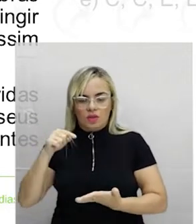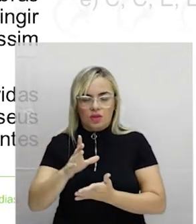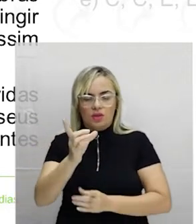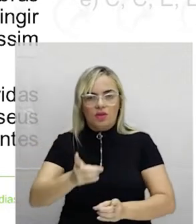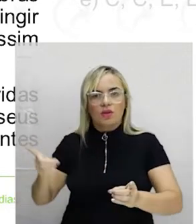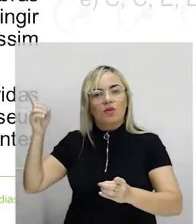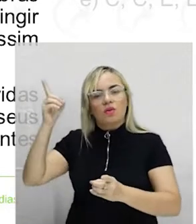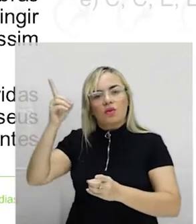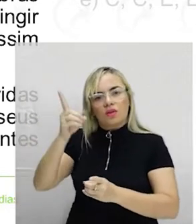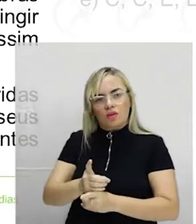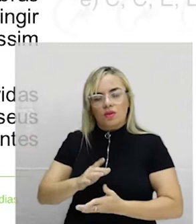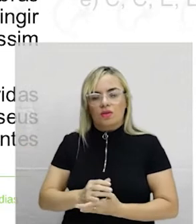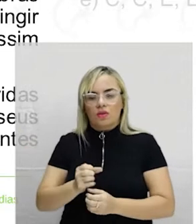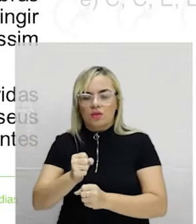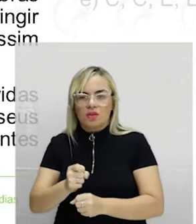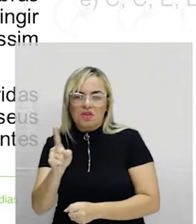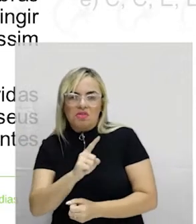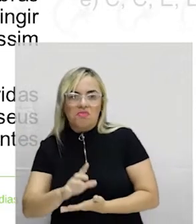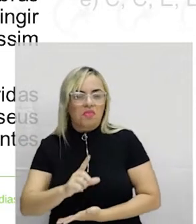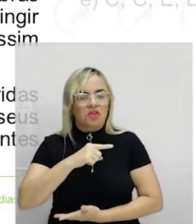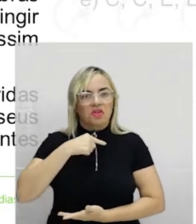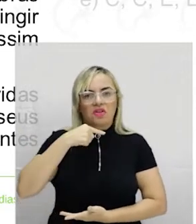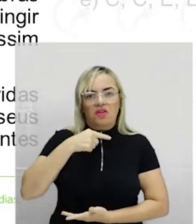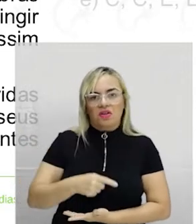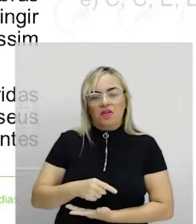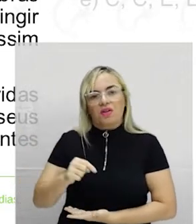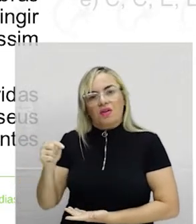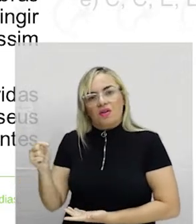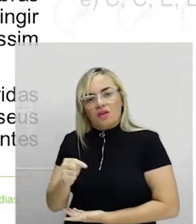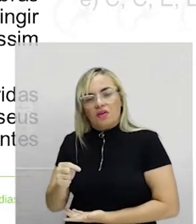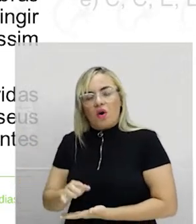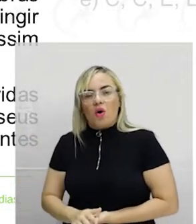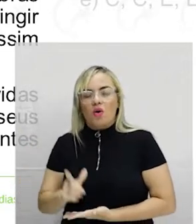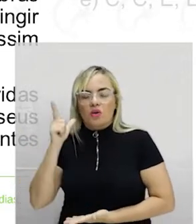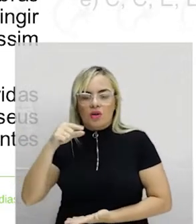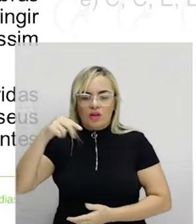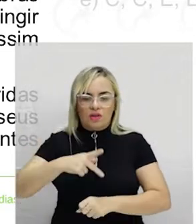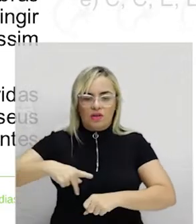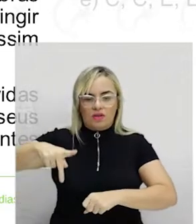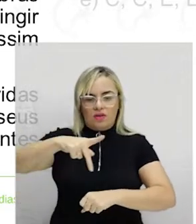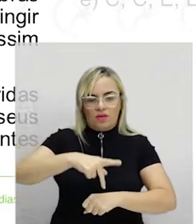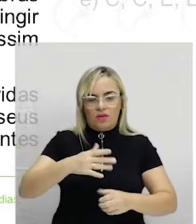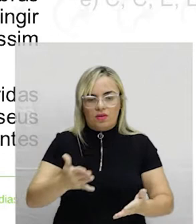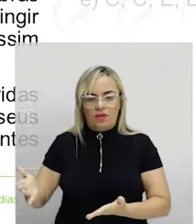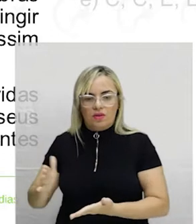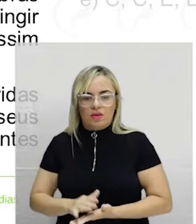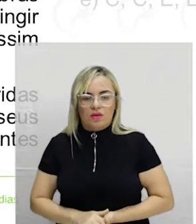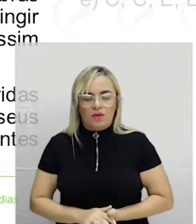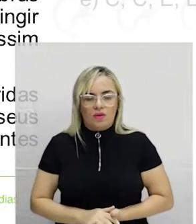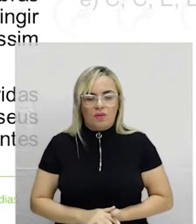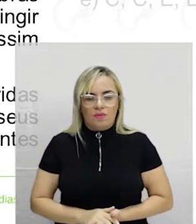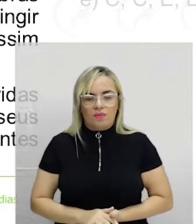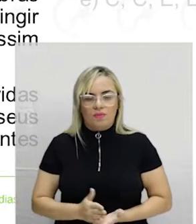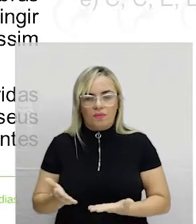que ninguém conseguiu fazer no país. Então, elementos decorativos e novas soluções. O Mestre Aleijadinho